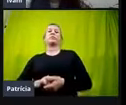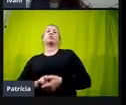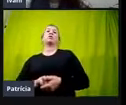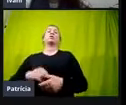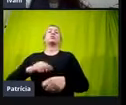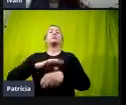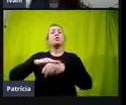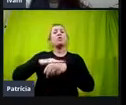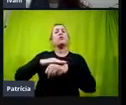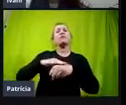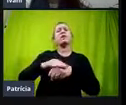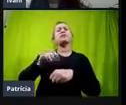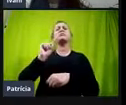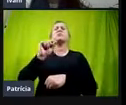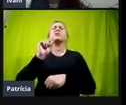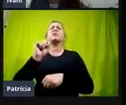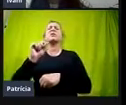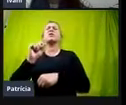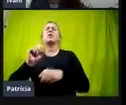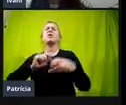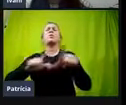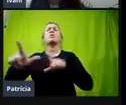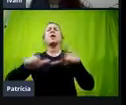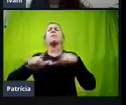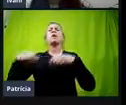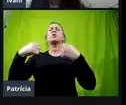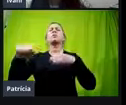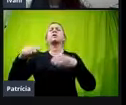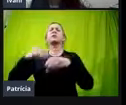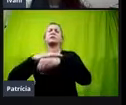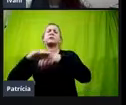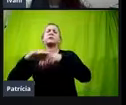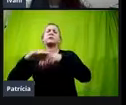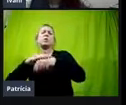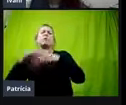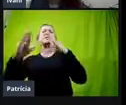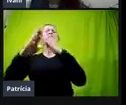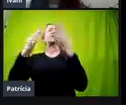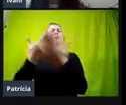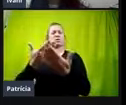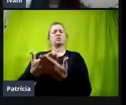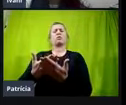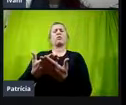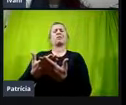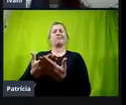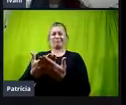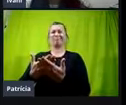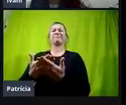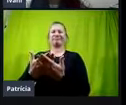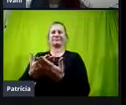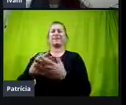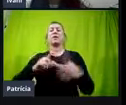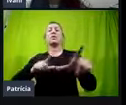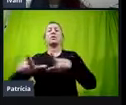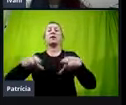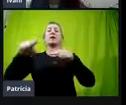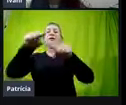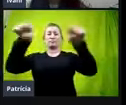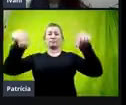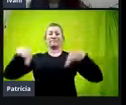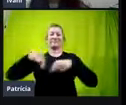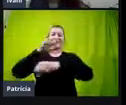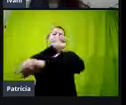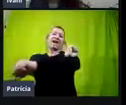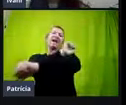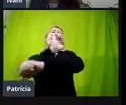E quem é o serviço que vai conversar sobre isso na escola? É o serviço da sala de recurso multifuncional.